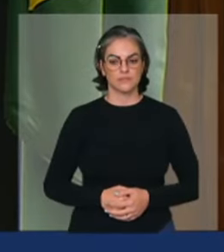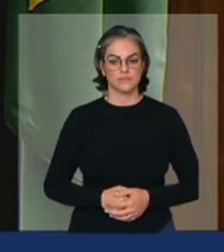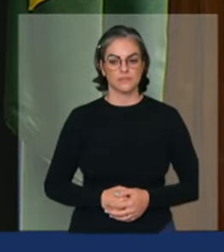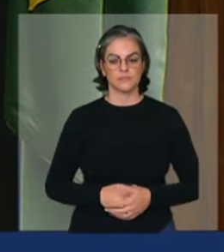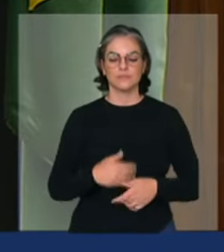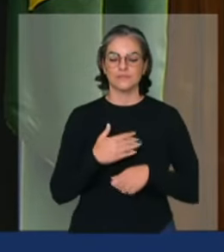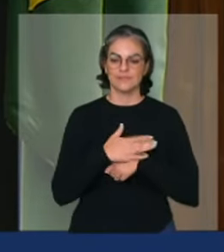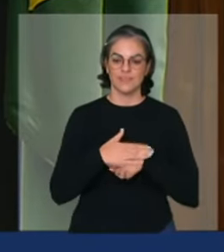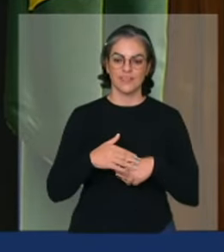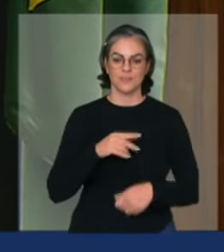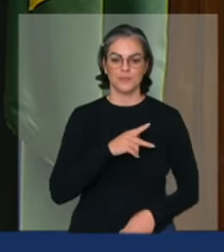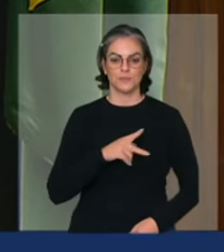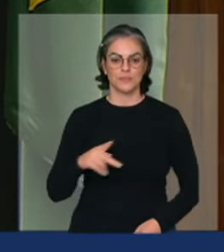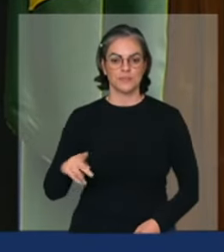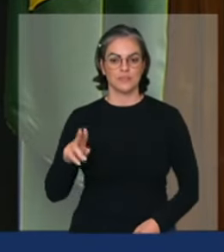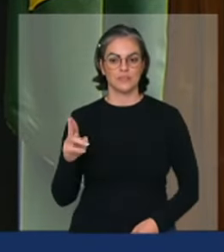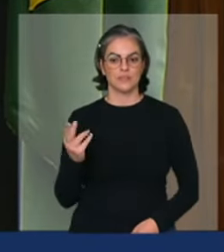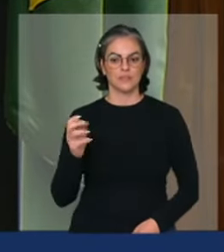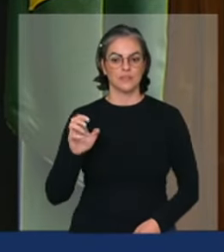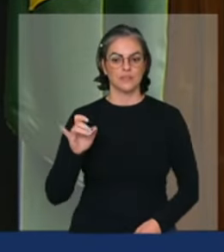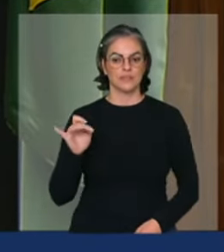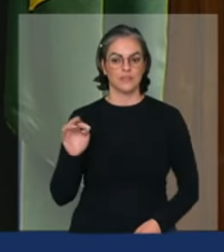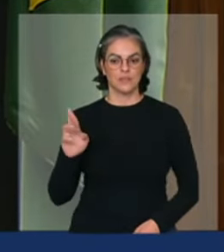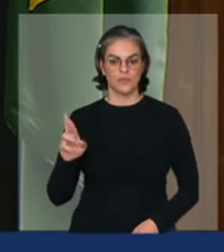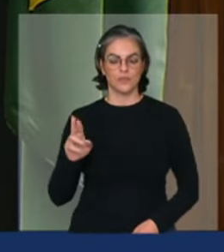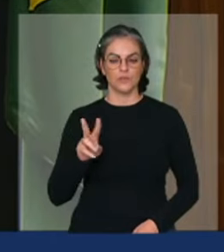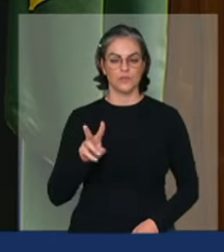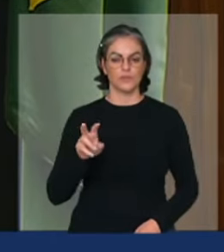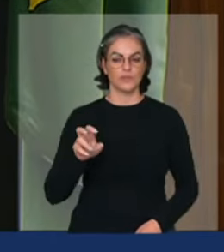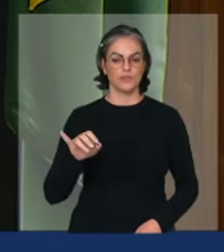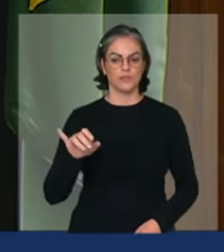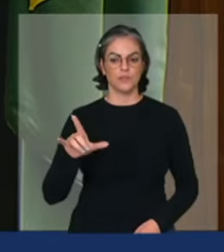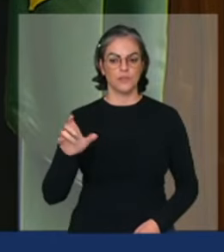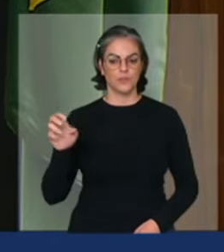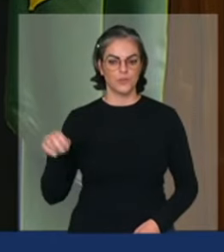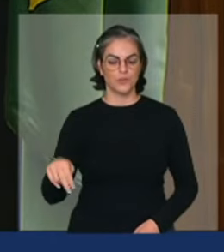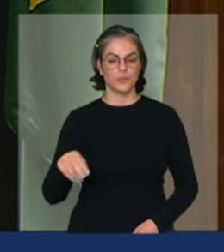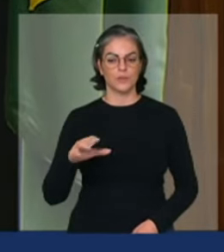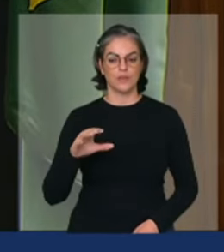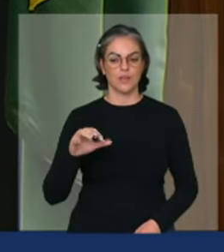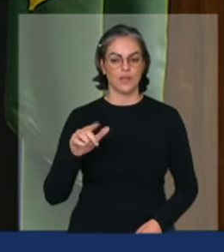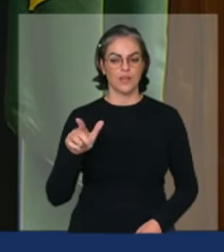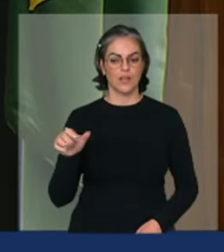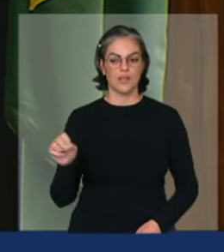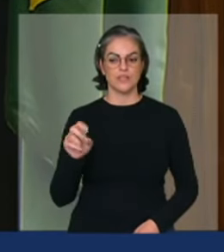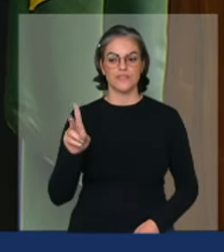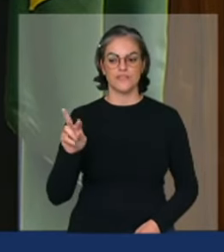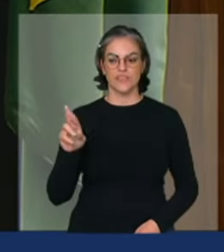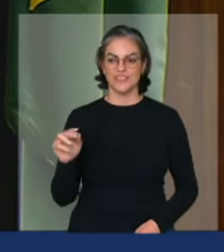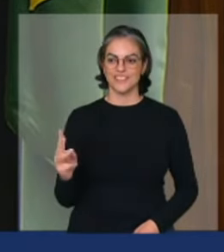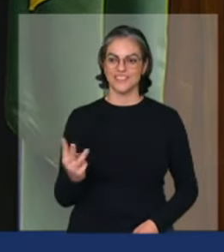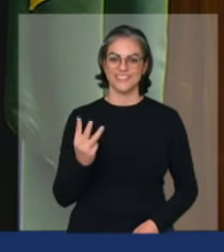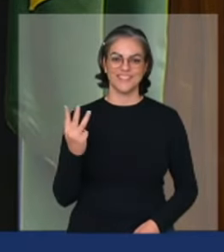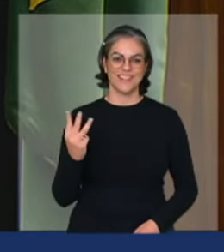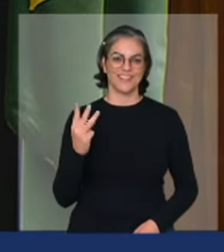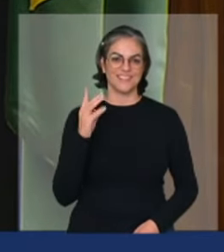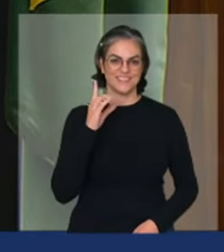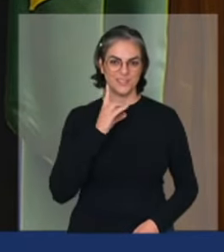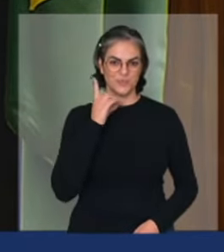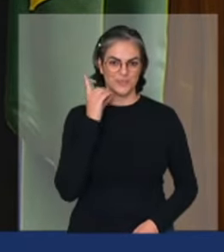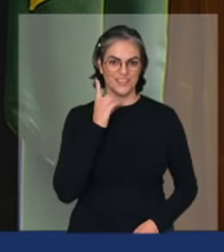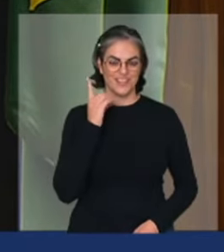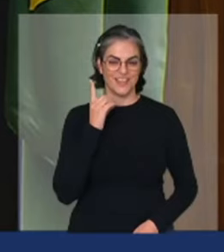Vilso da Fetaema Carlos Veras em nome dos três parlamentares que